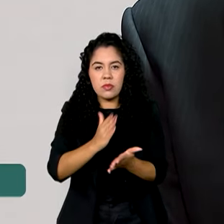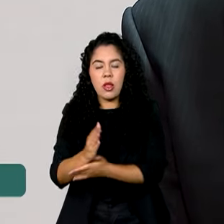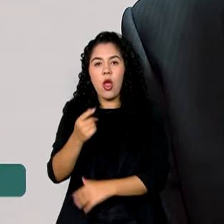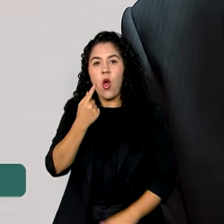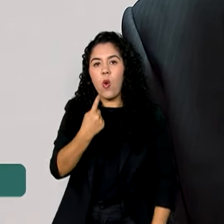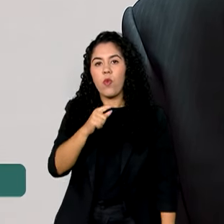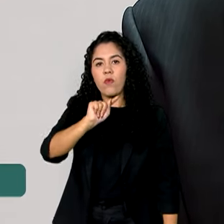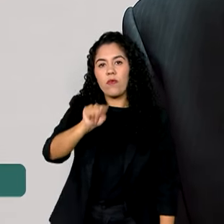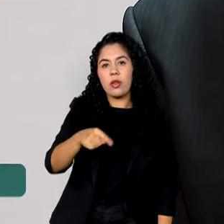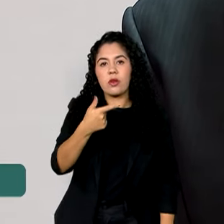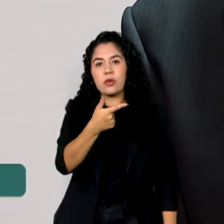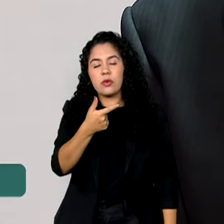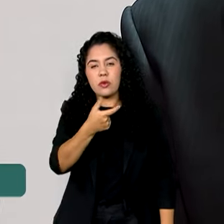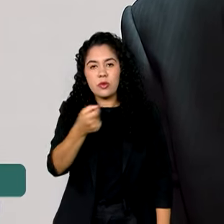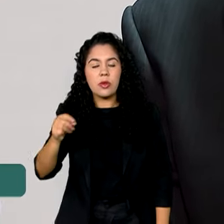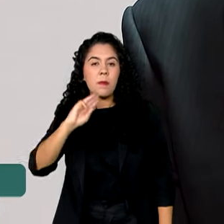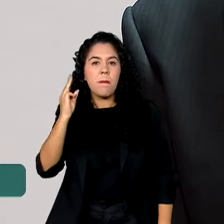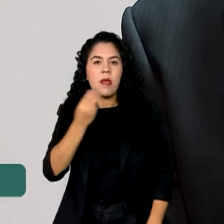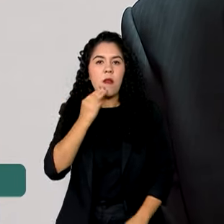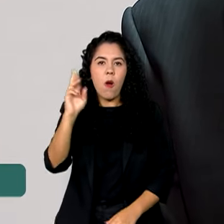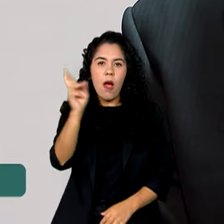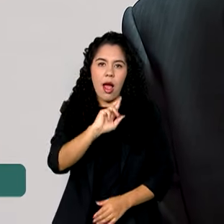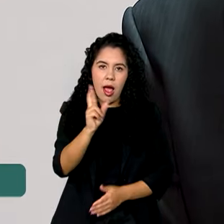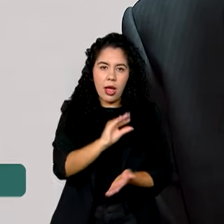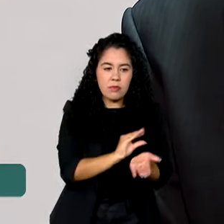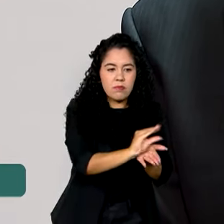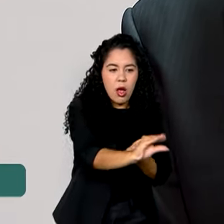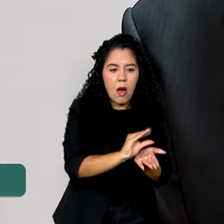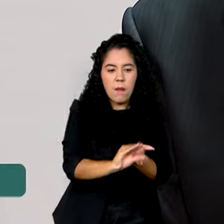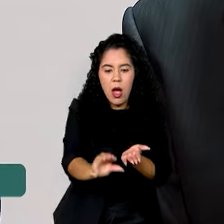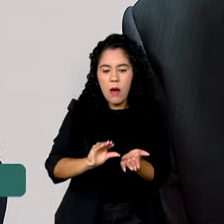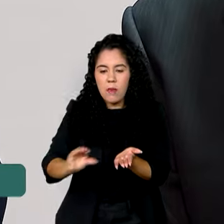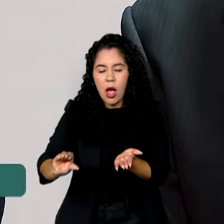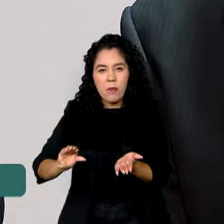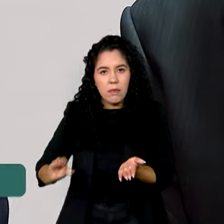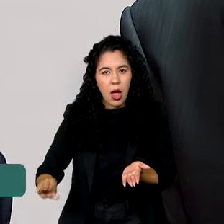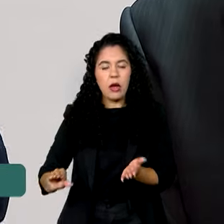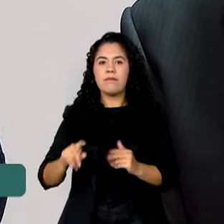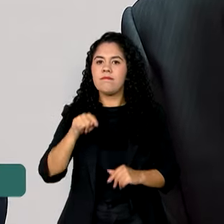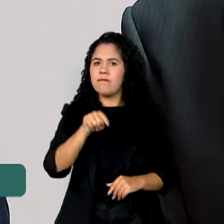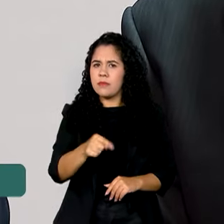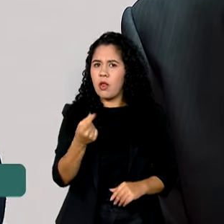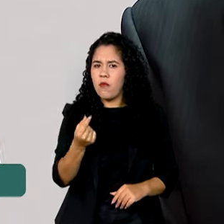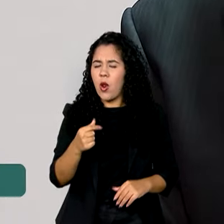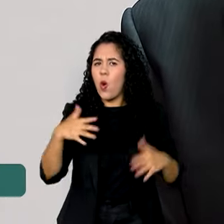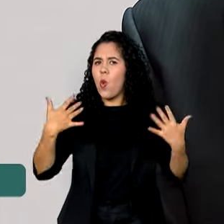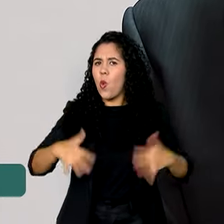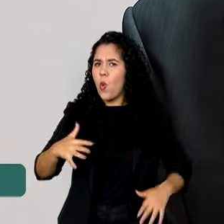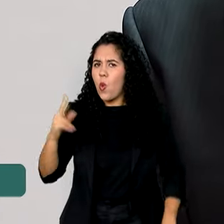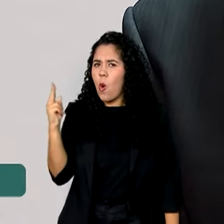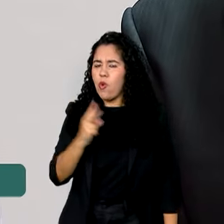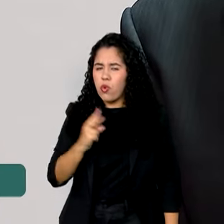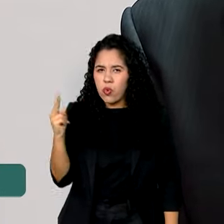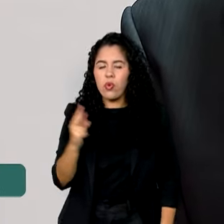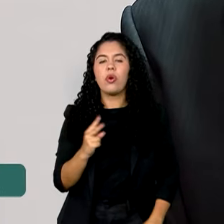É um valor que, para o tamanho do nosso país, pode ser considerado módico. Mas é um valor gigantesco quando nós estamos falando da